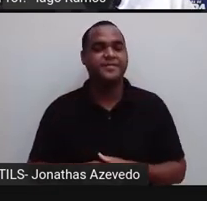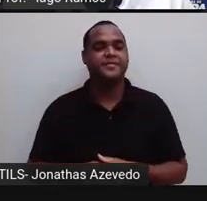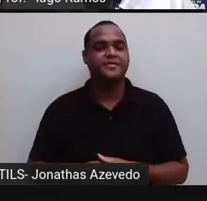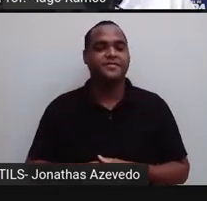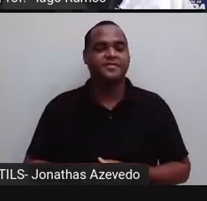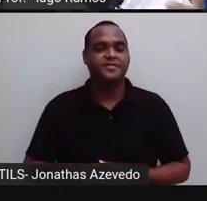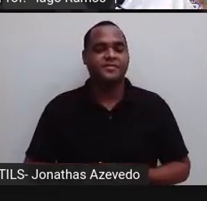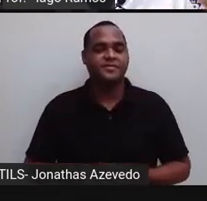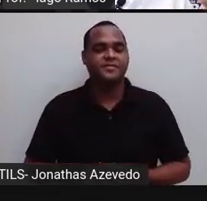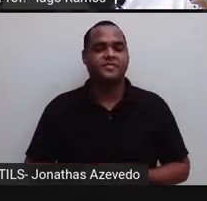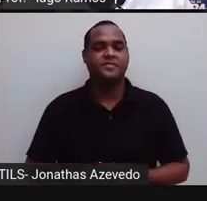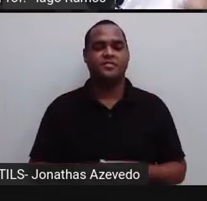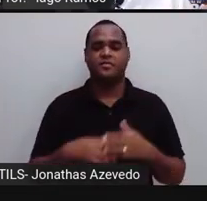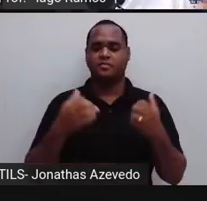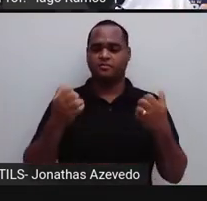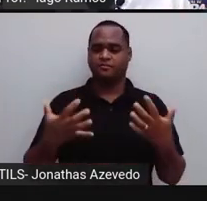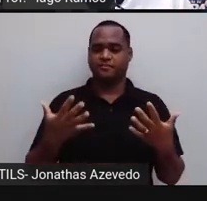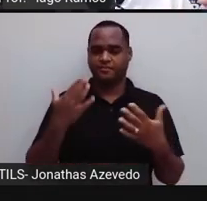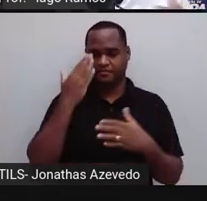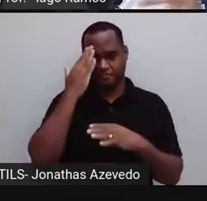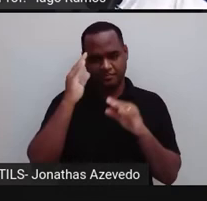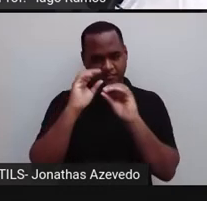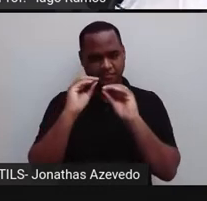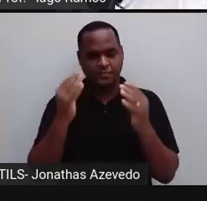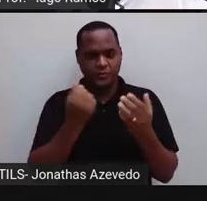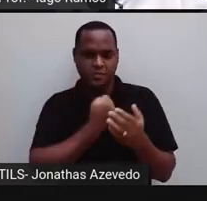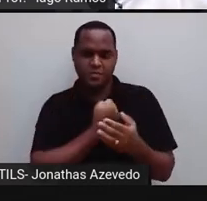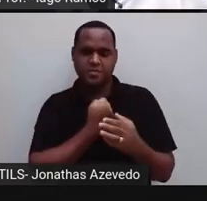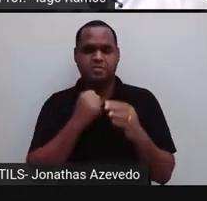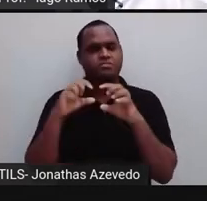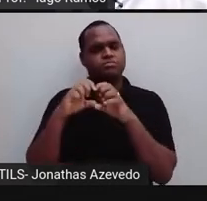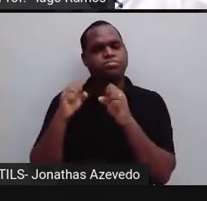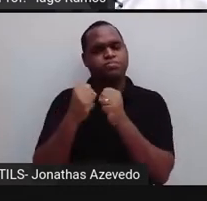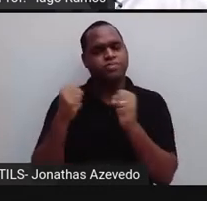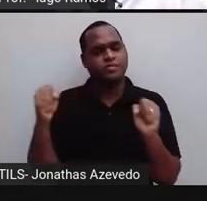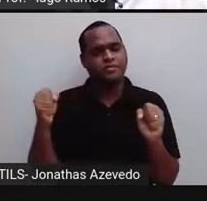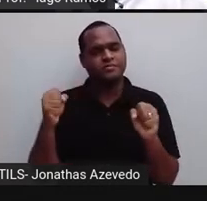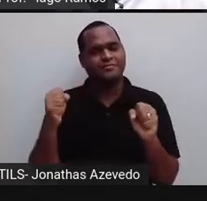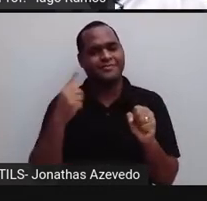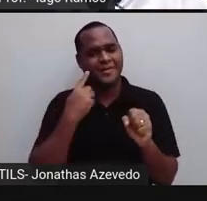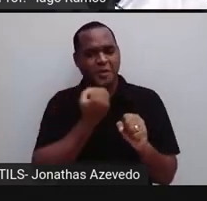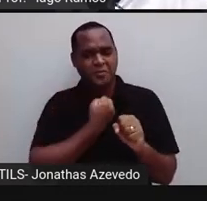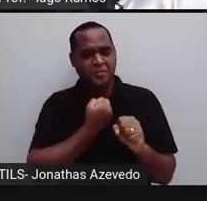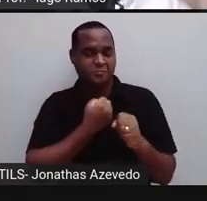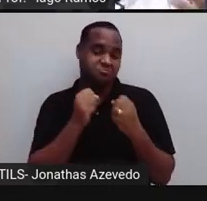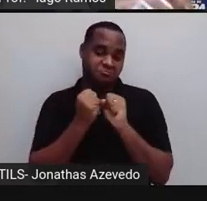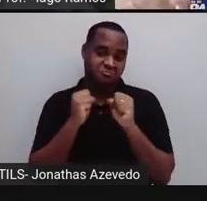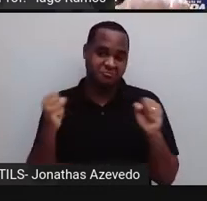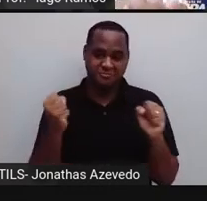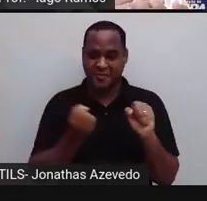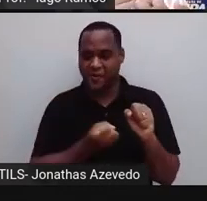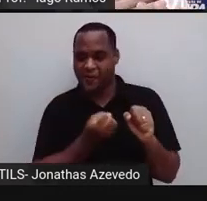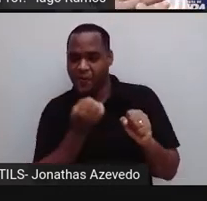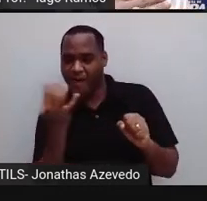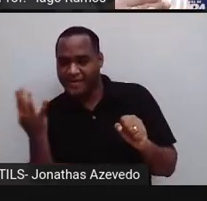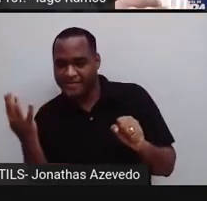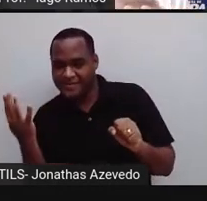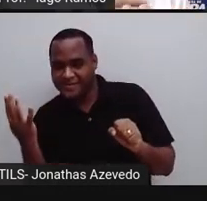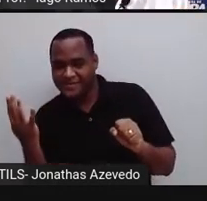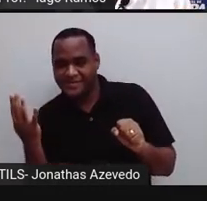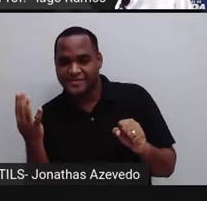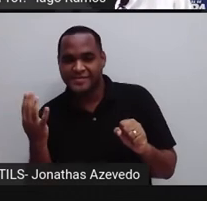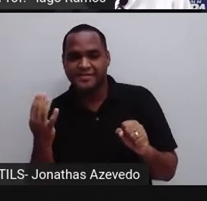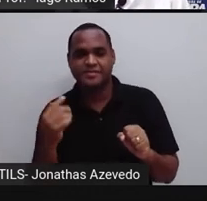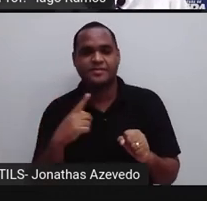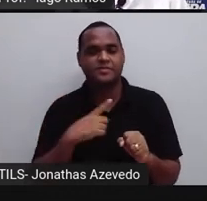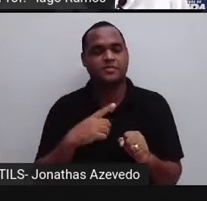o que a gente entende aqui como número grande? São esses números aí grandões, né? Grandões não é no sentido da